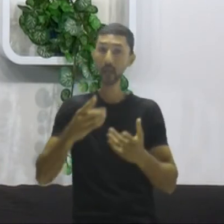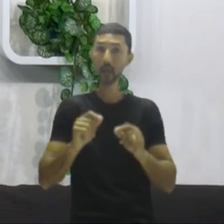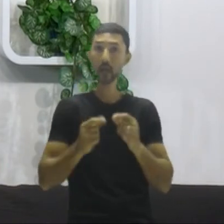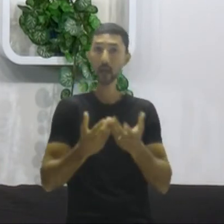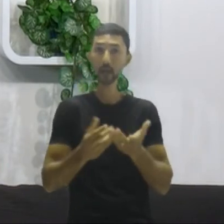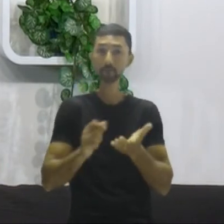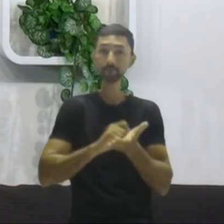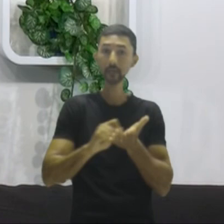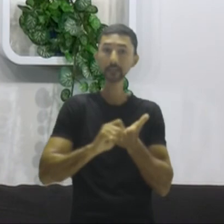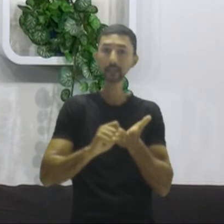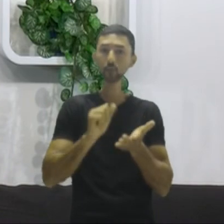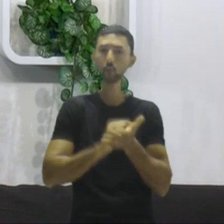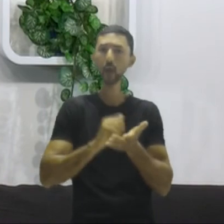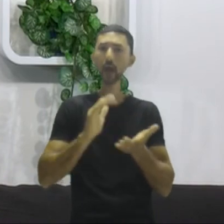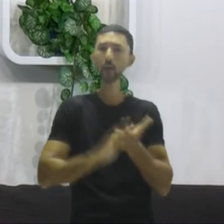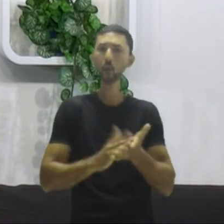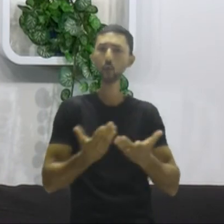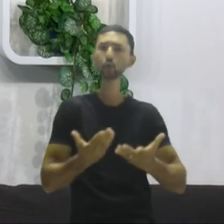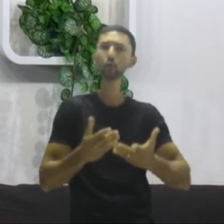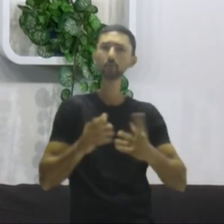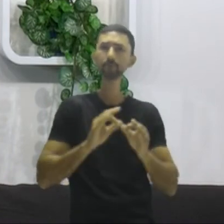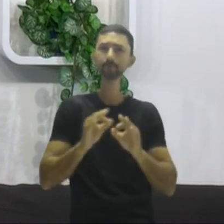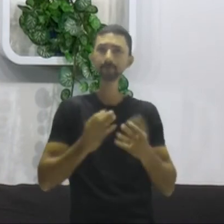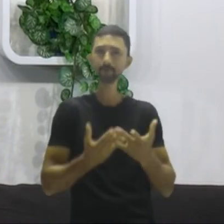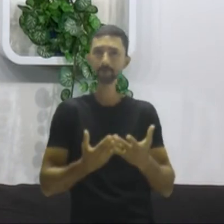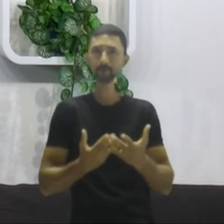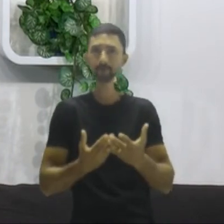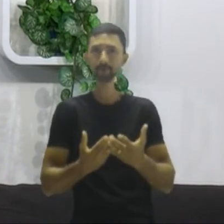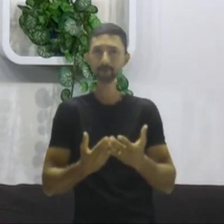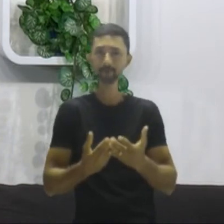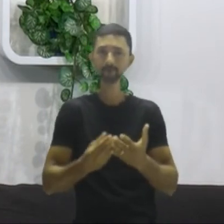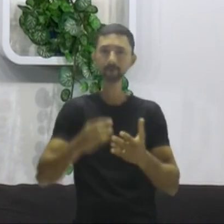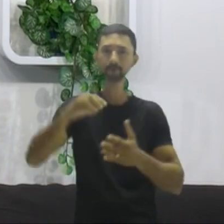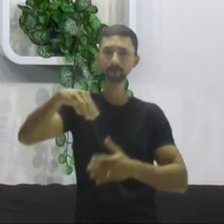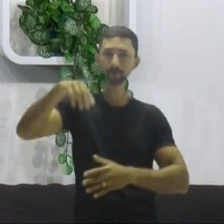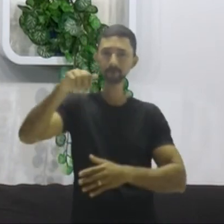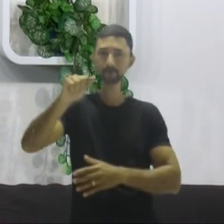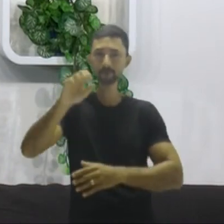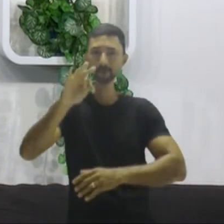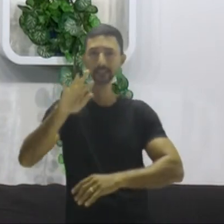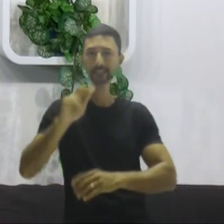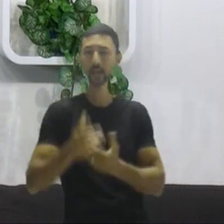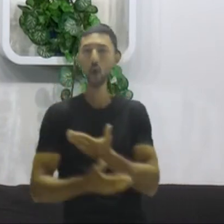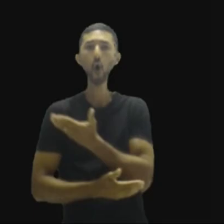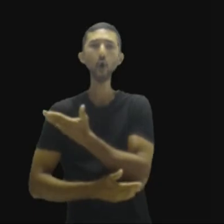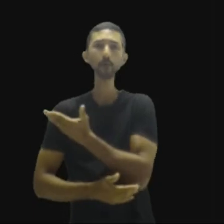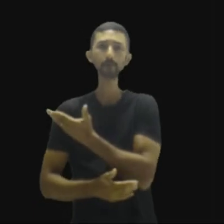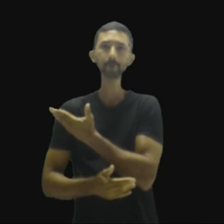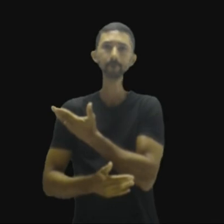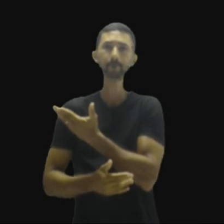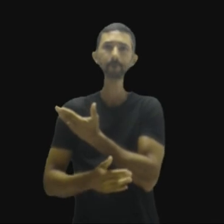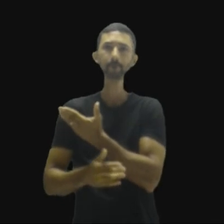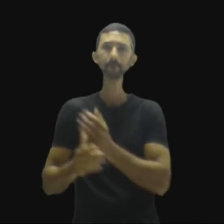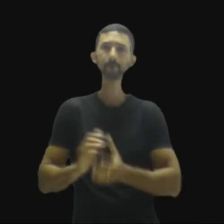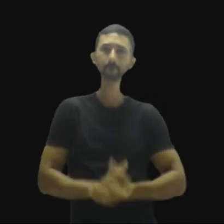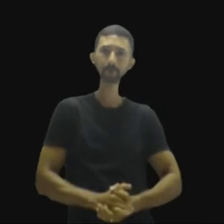foi a assinatura do Tratado de Maastricht. Como está lá no slide, em